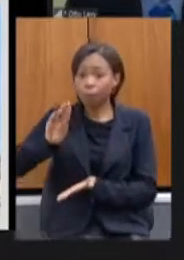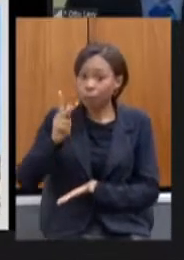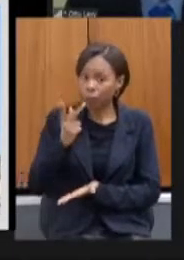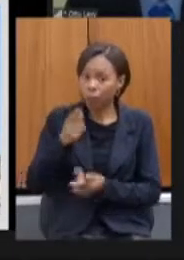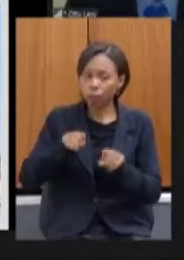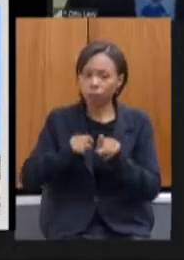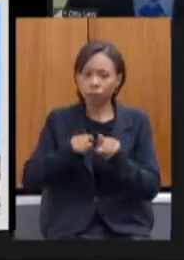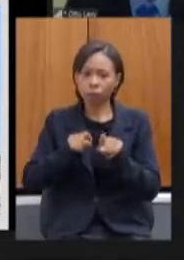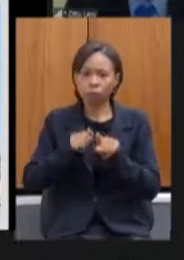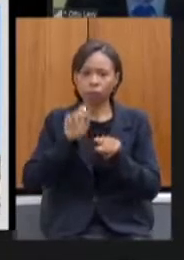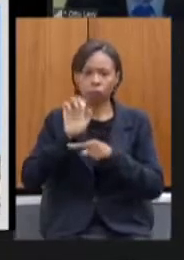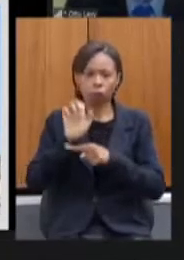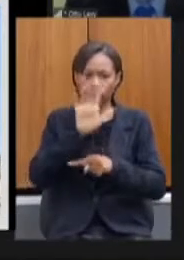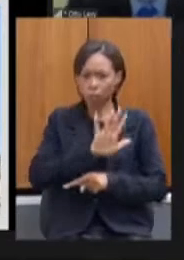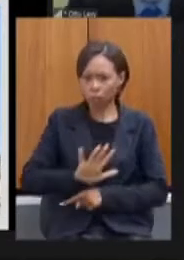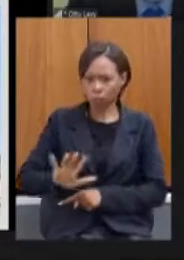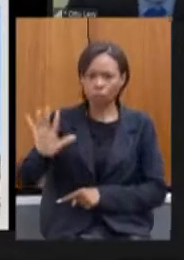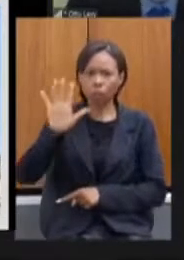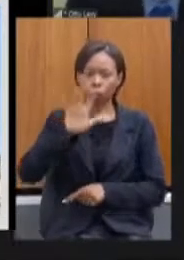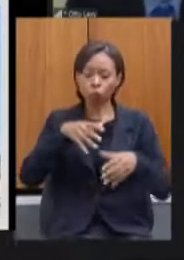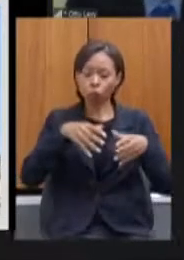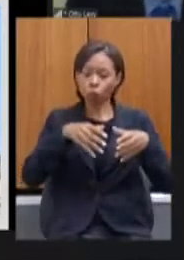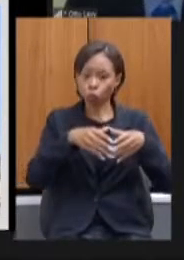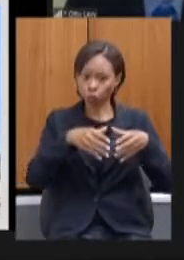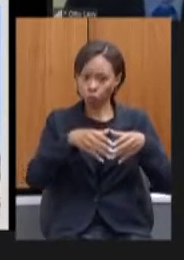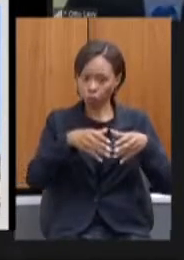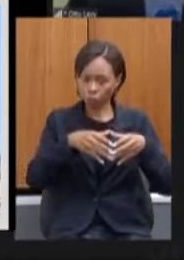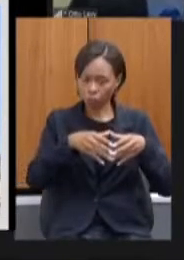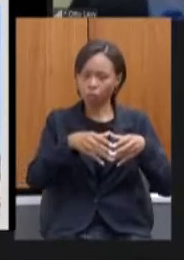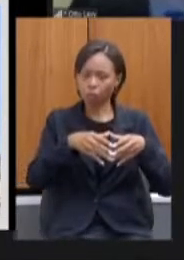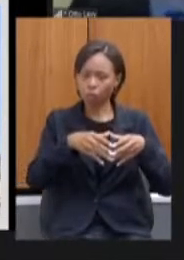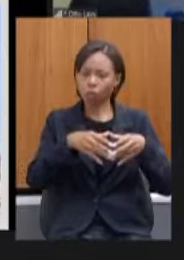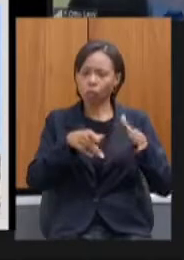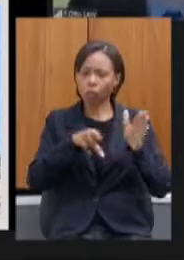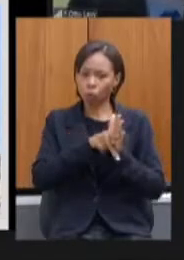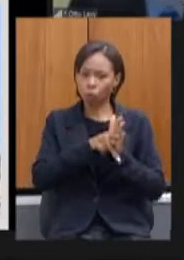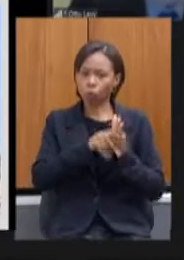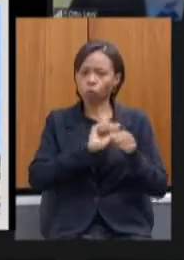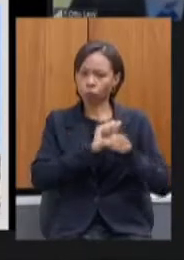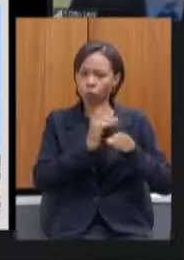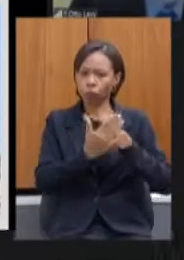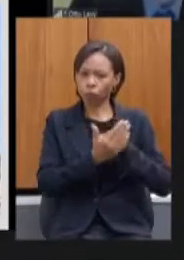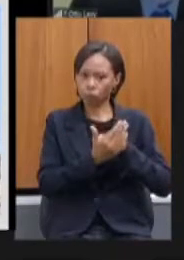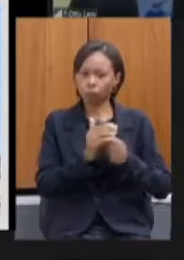comitê executivo covid os custos do hospital de campanha